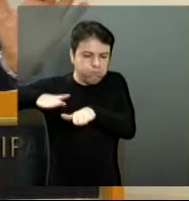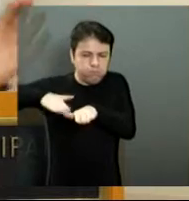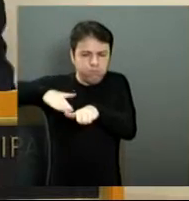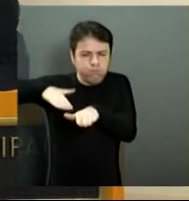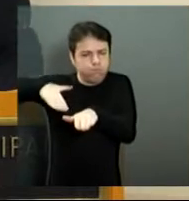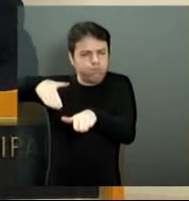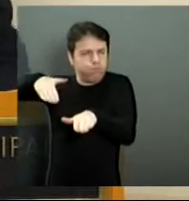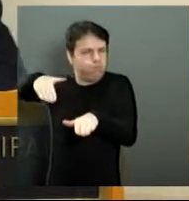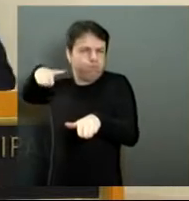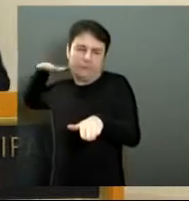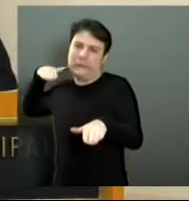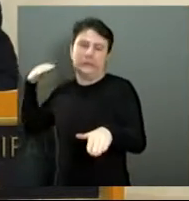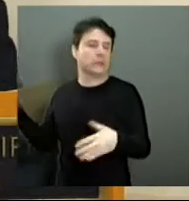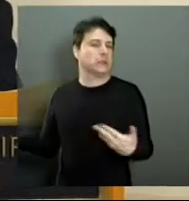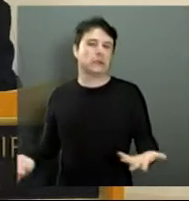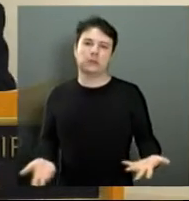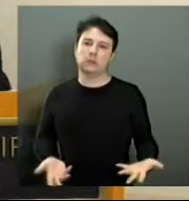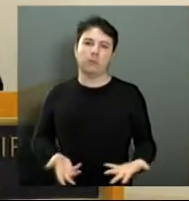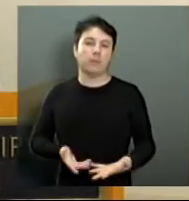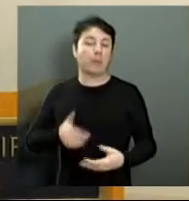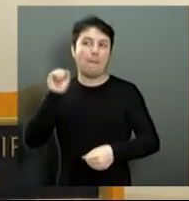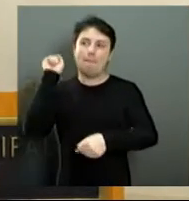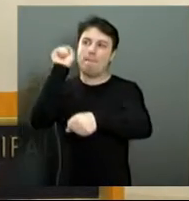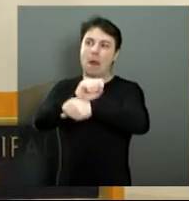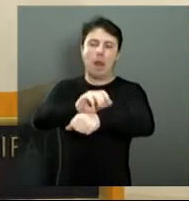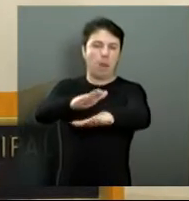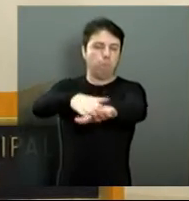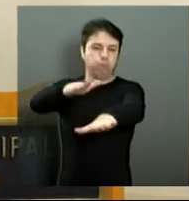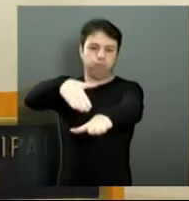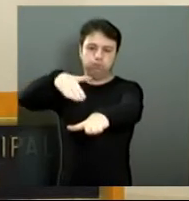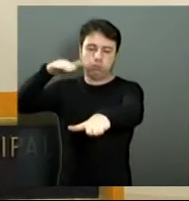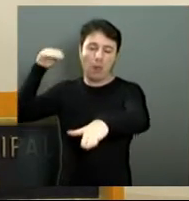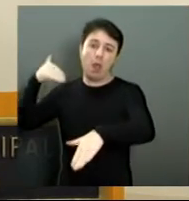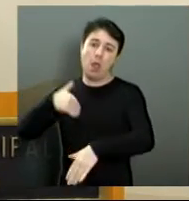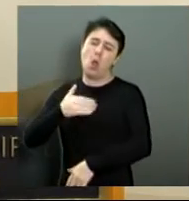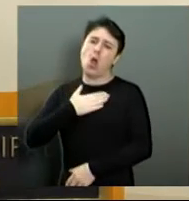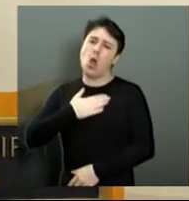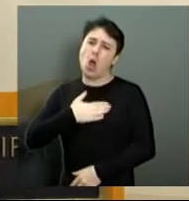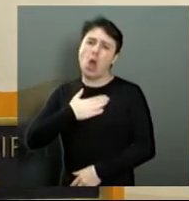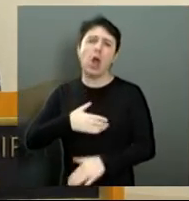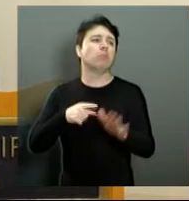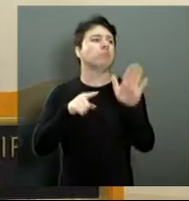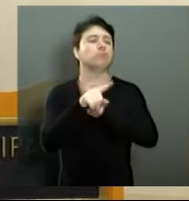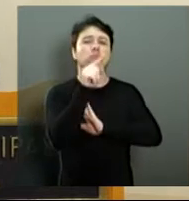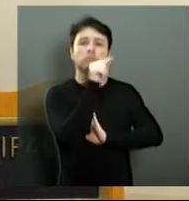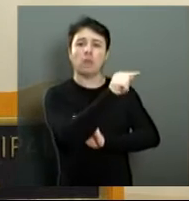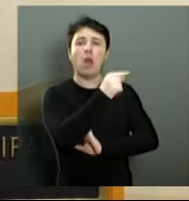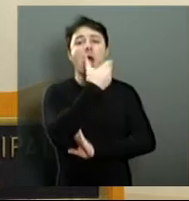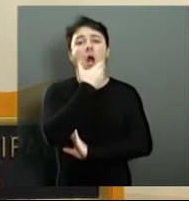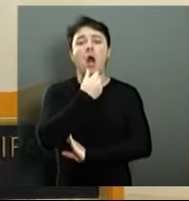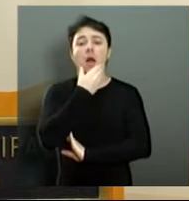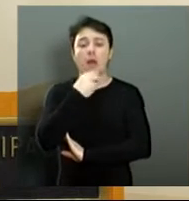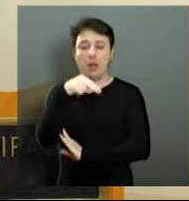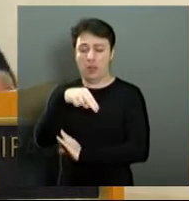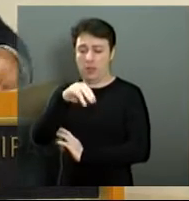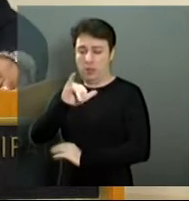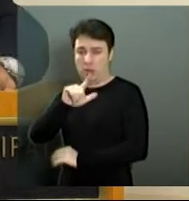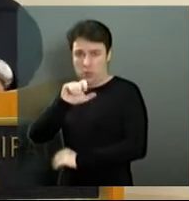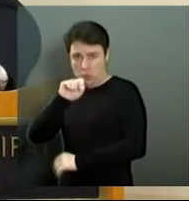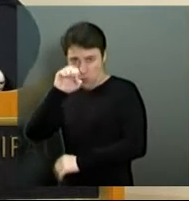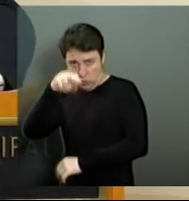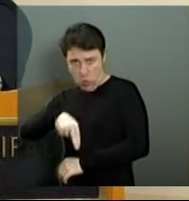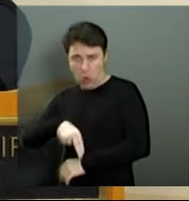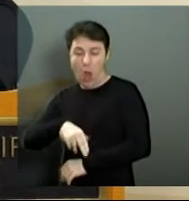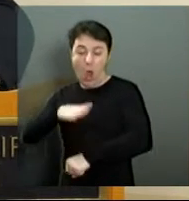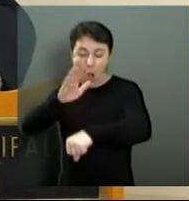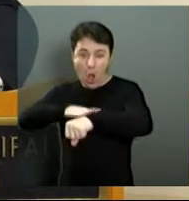trava tudo, quatro, cinco, seis quartelhantes. Eu gostaria que o Nilson Carneiro, no horário de pico, não no horário normal, no horário